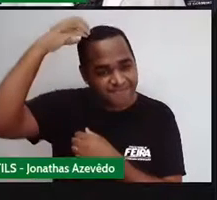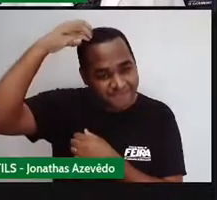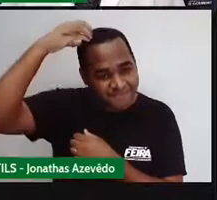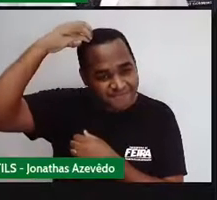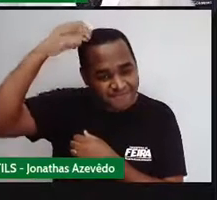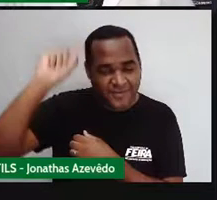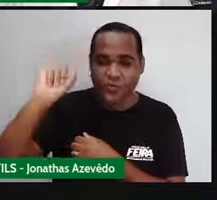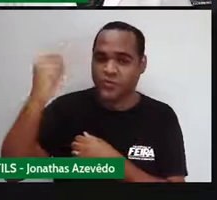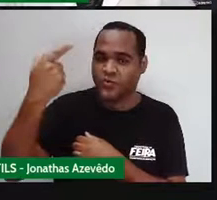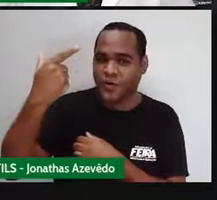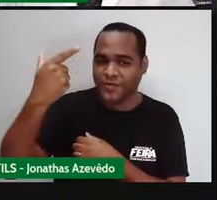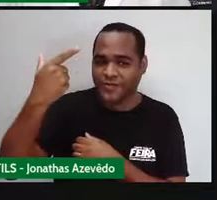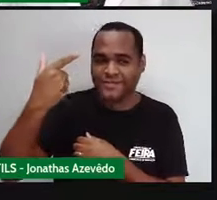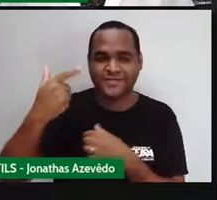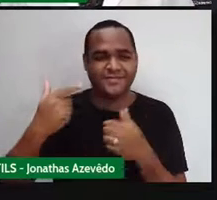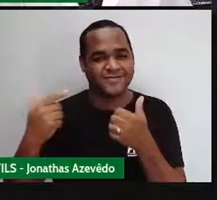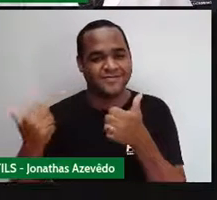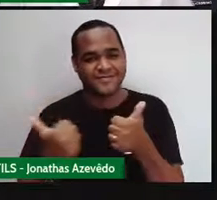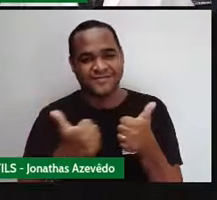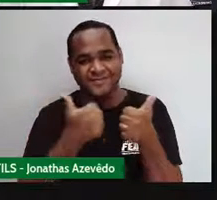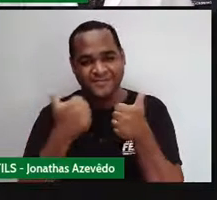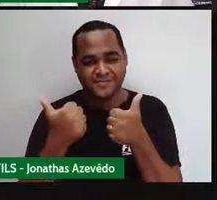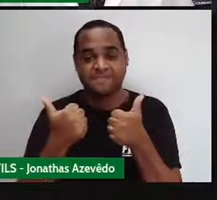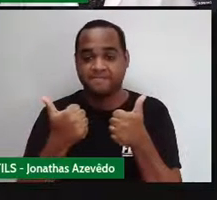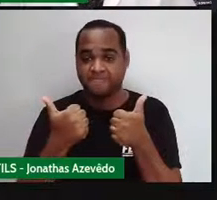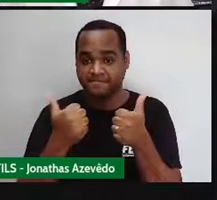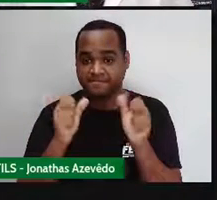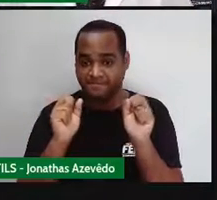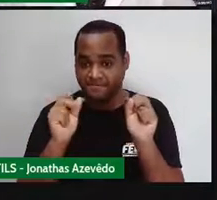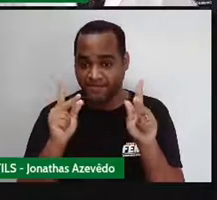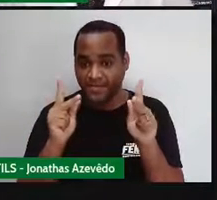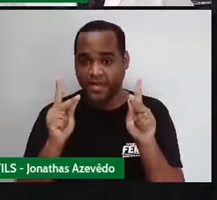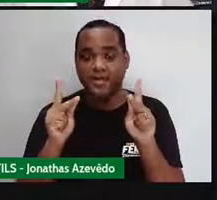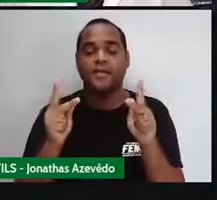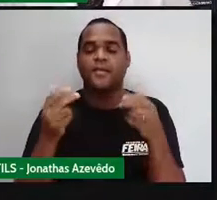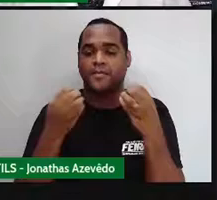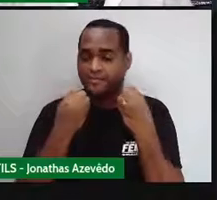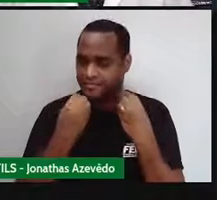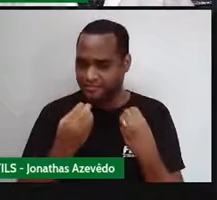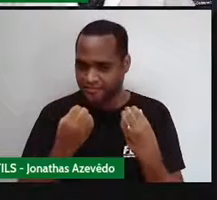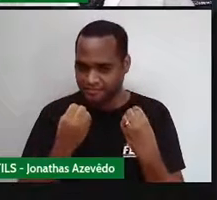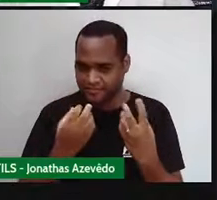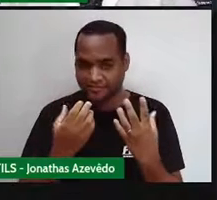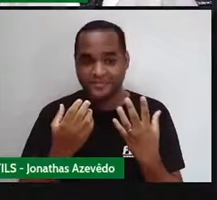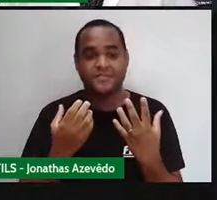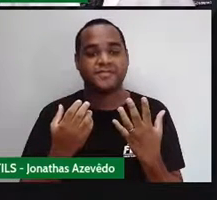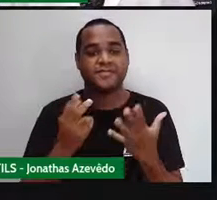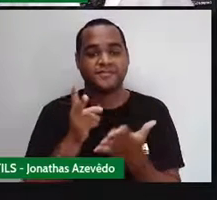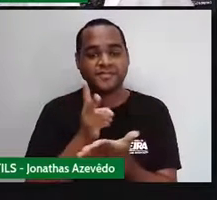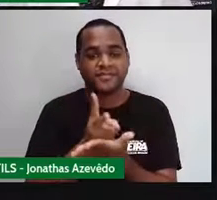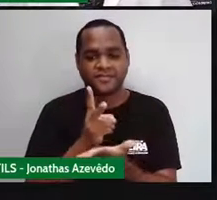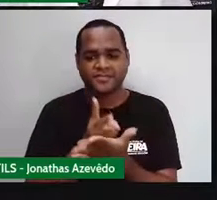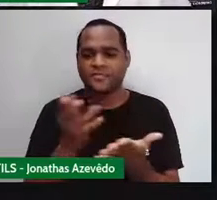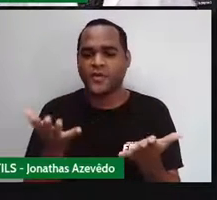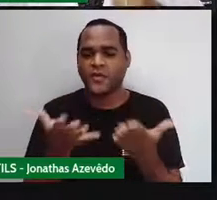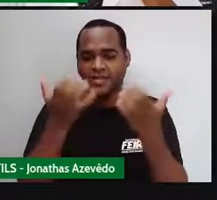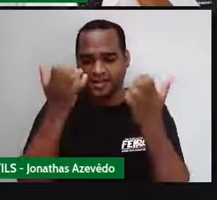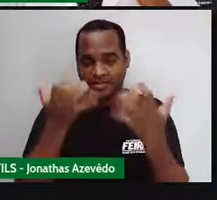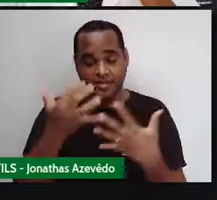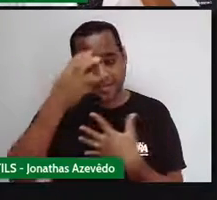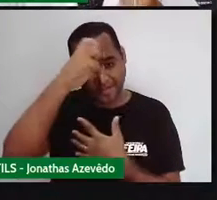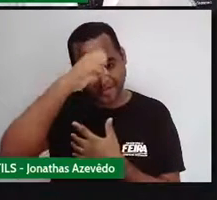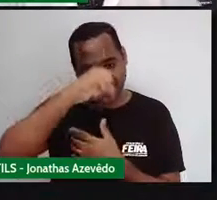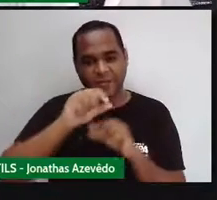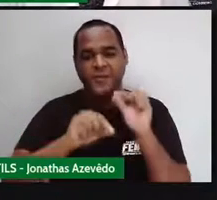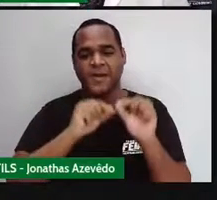do sertão, Feira de Santana, Bahia, tá bom? Bom, e o que é que a gente vai aprender nessa